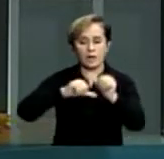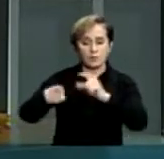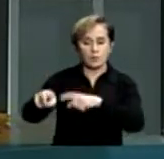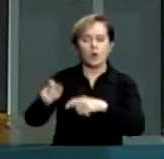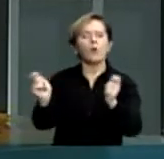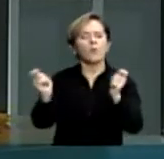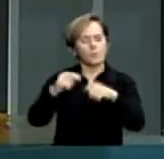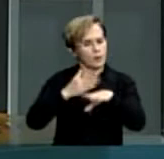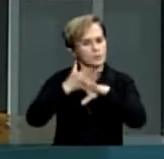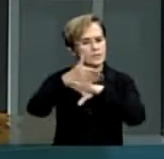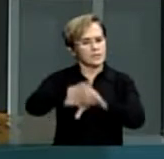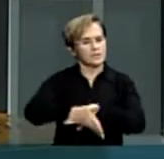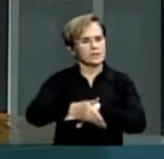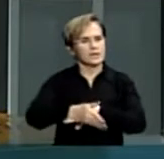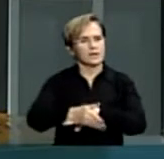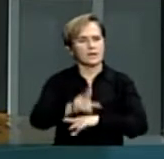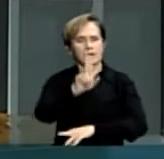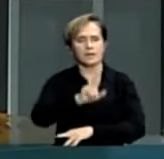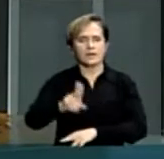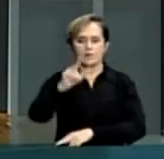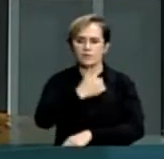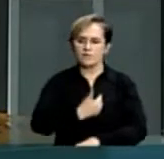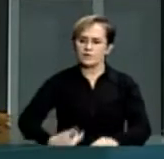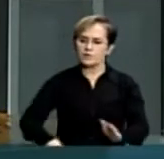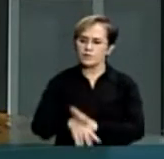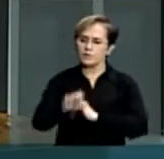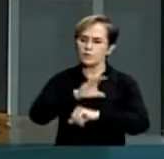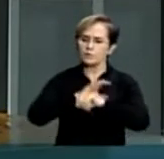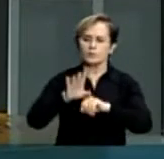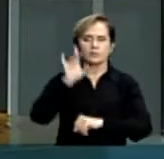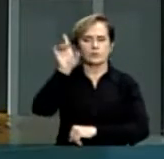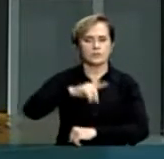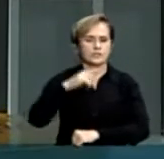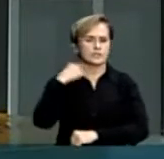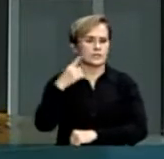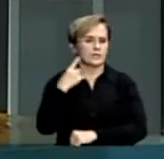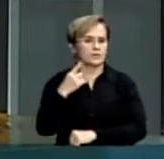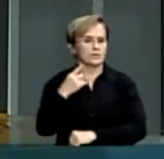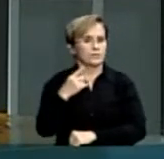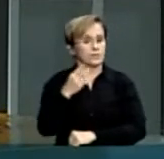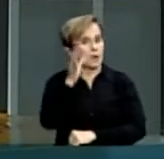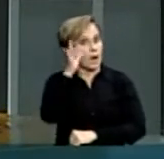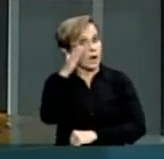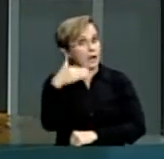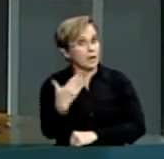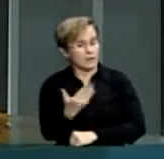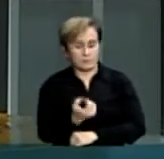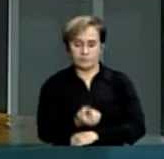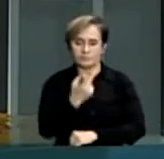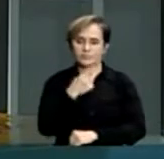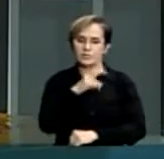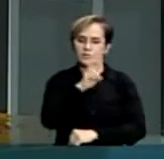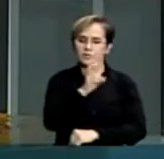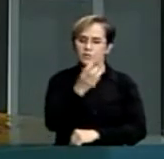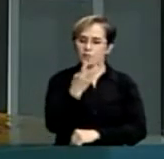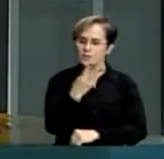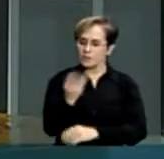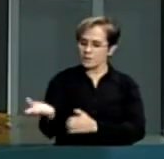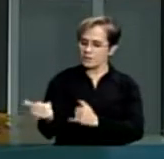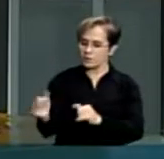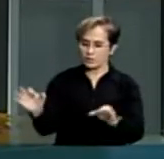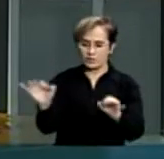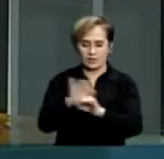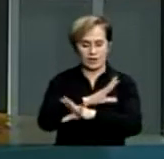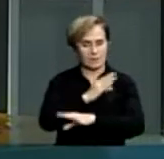curso de direito. E o que é importante? Dos 56 jovens que graduaram no último sábado,